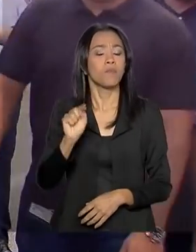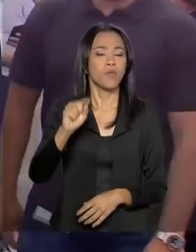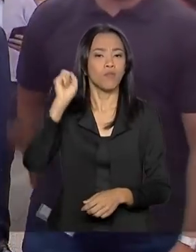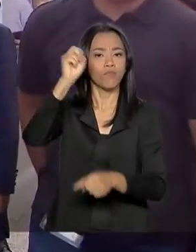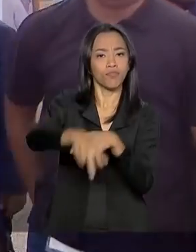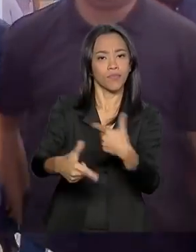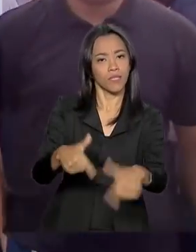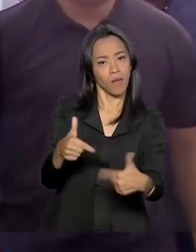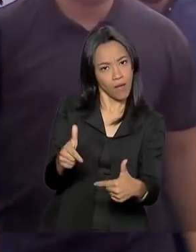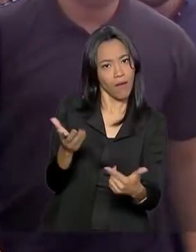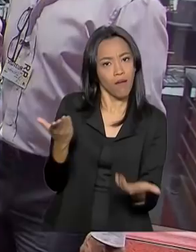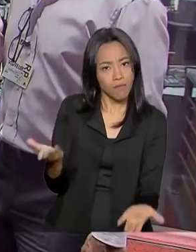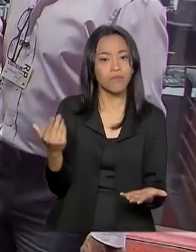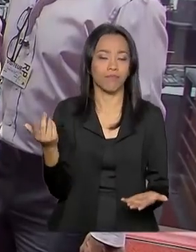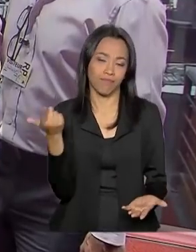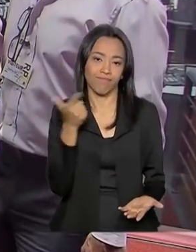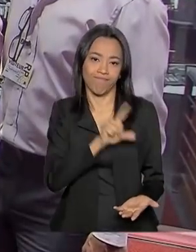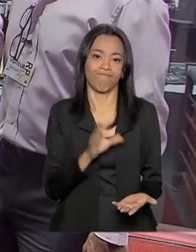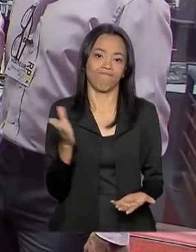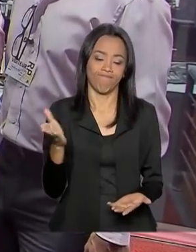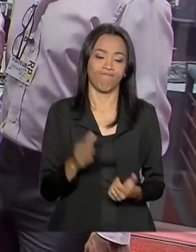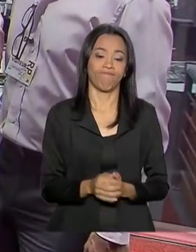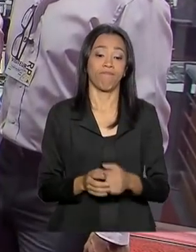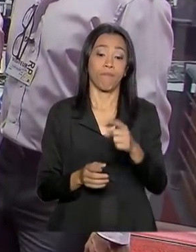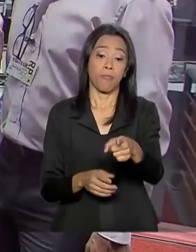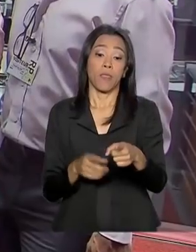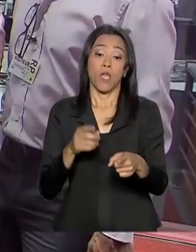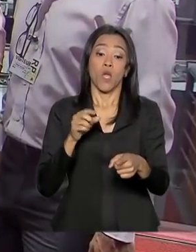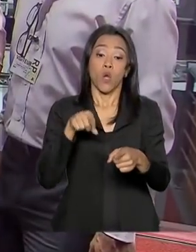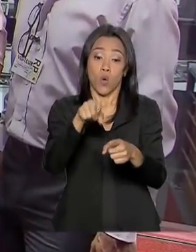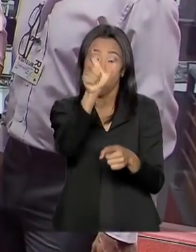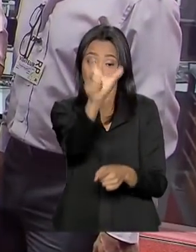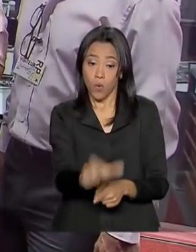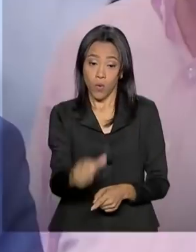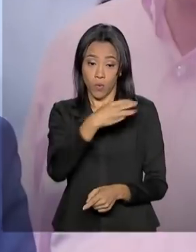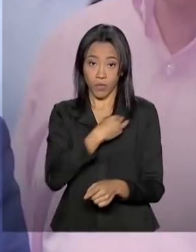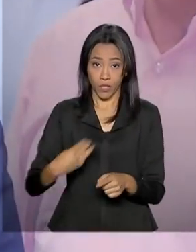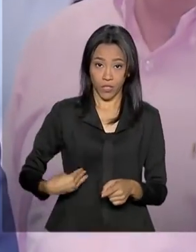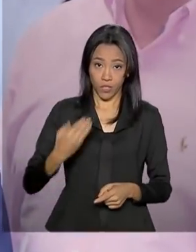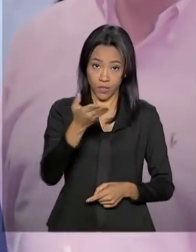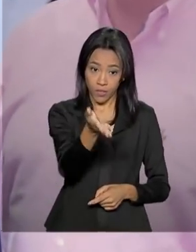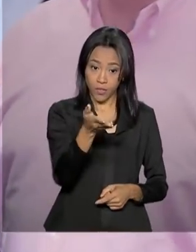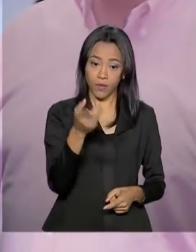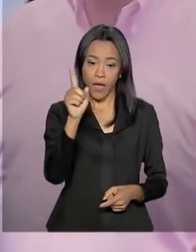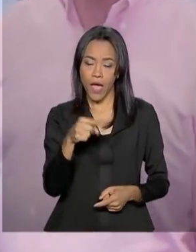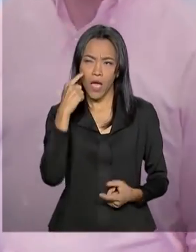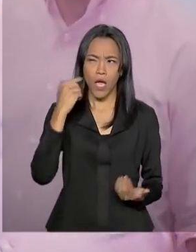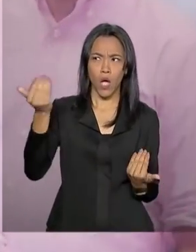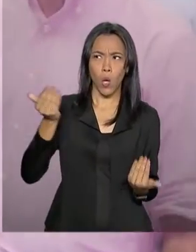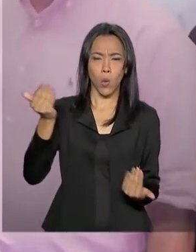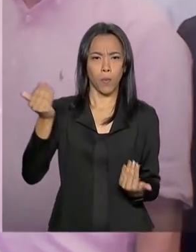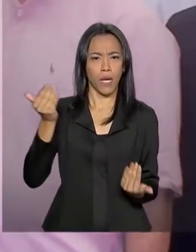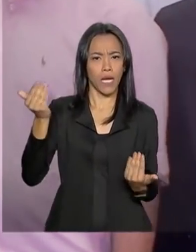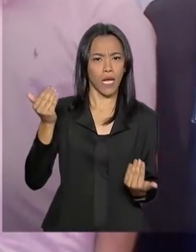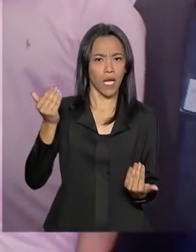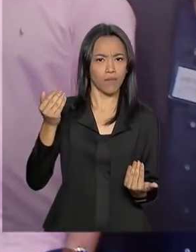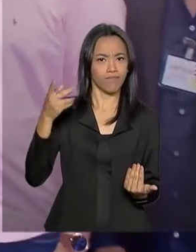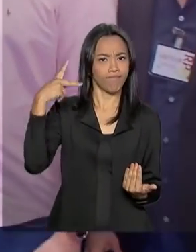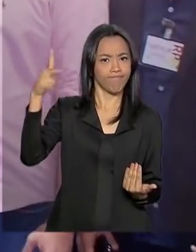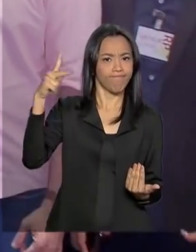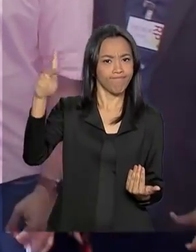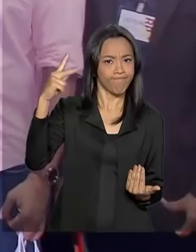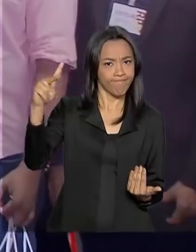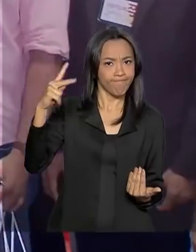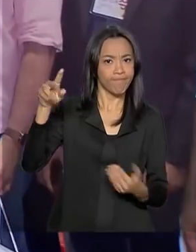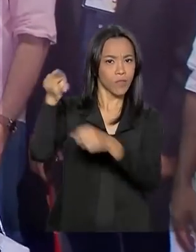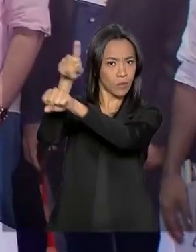diretos e indiretos. A ideia, segundo o ministro Marcos Pontes, é comparar o modelo do Centro Europeu com